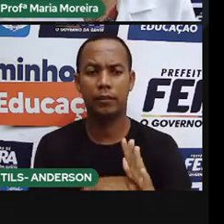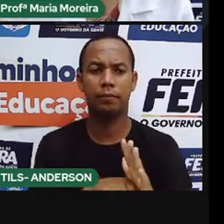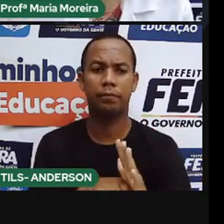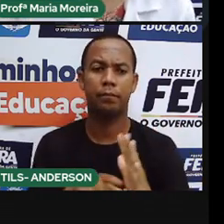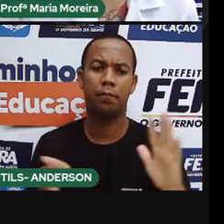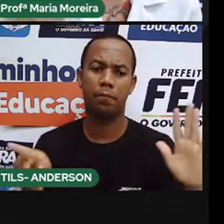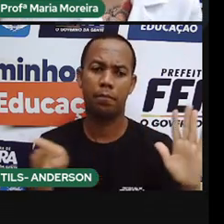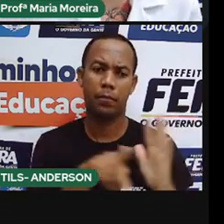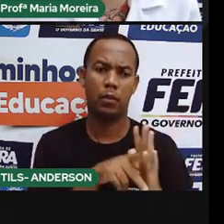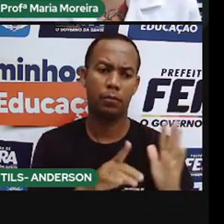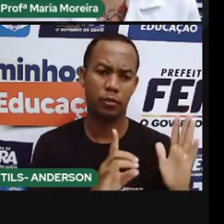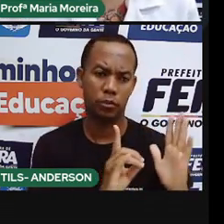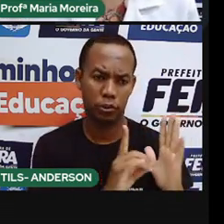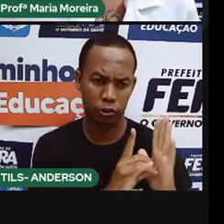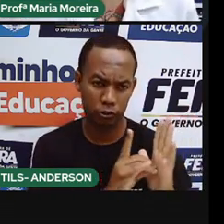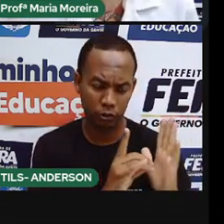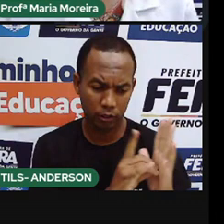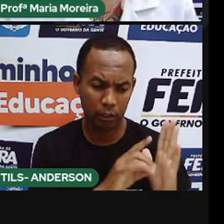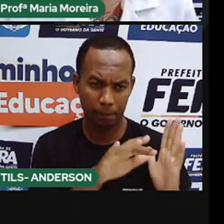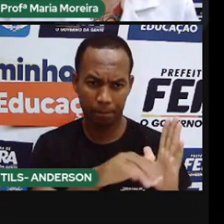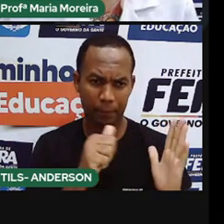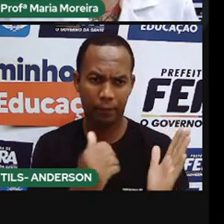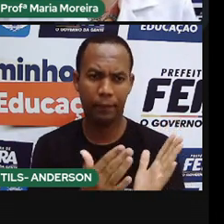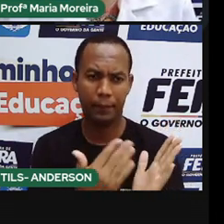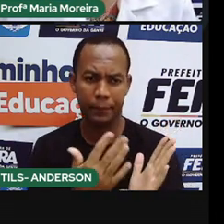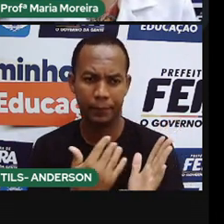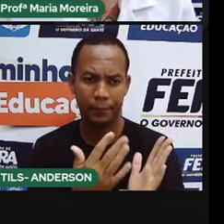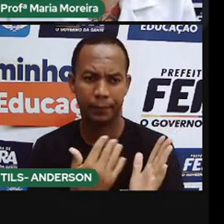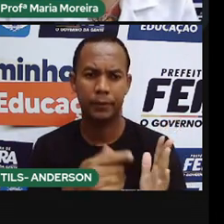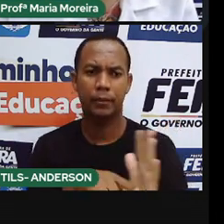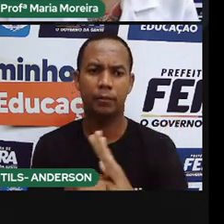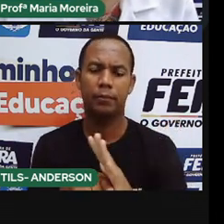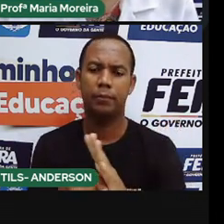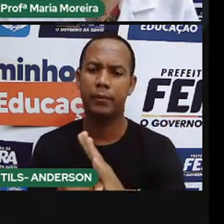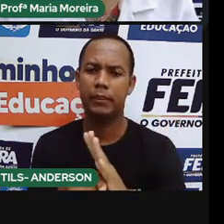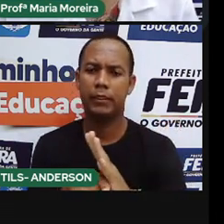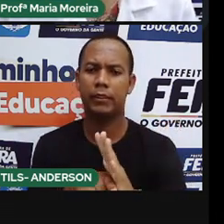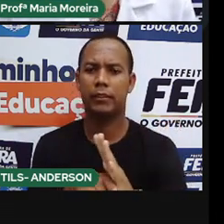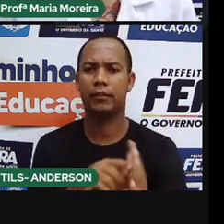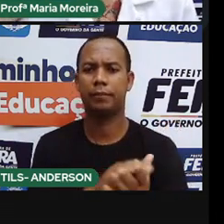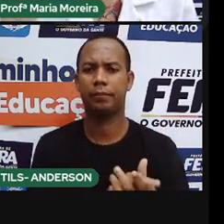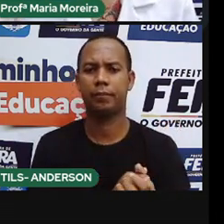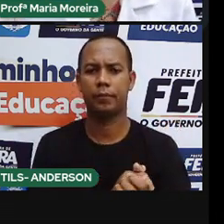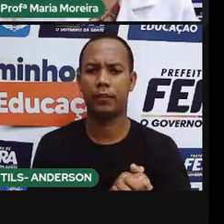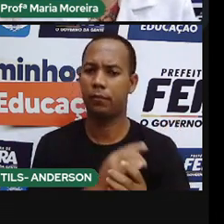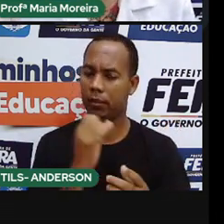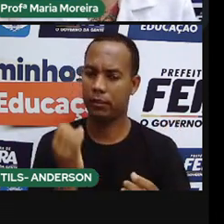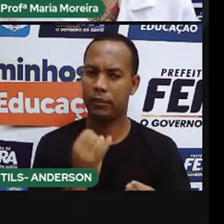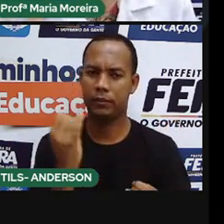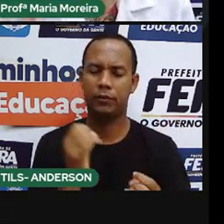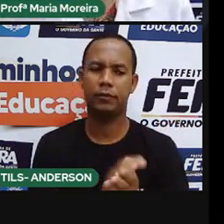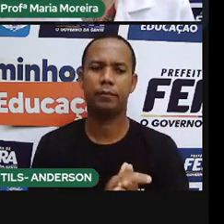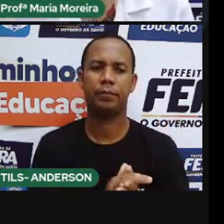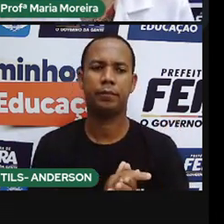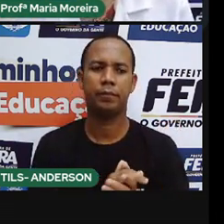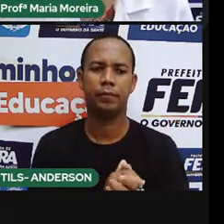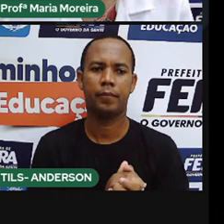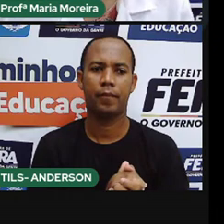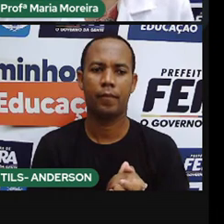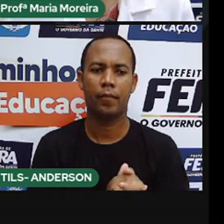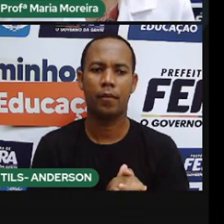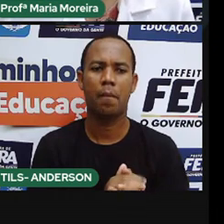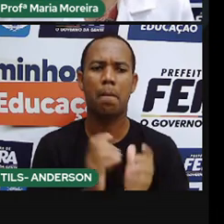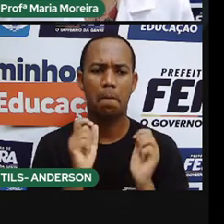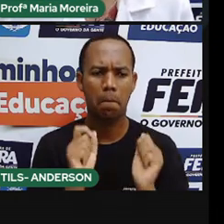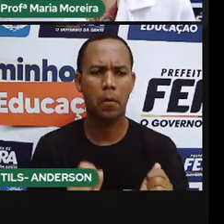vocês na folha, o nome da escola, o nome de vocês, o nome da própria cabeçalho bonitinho, senta direitinho, reassiste o